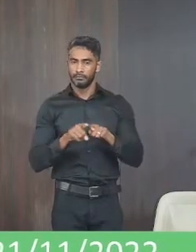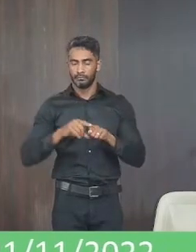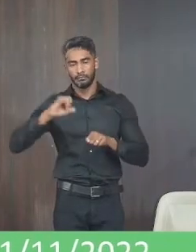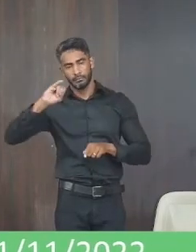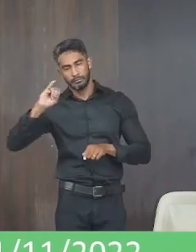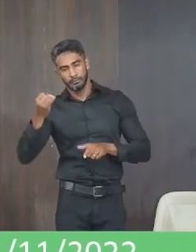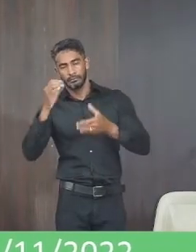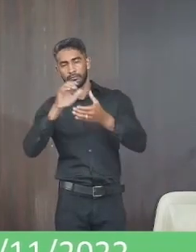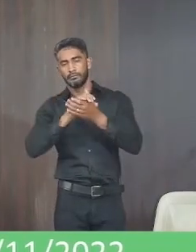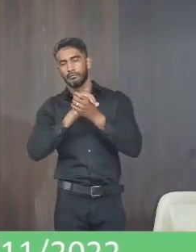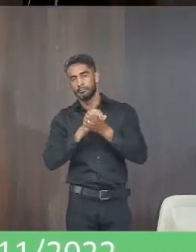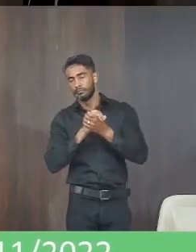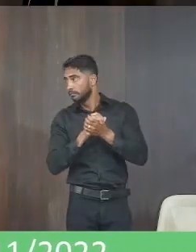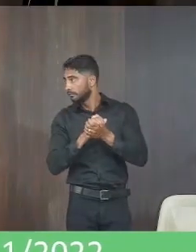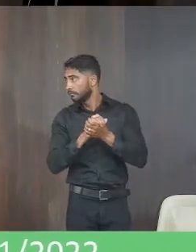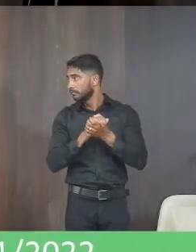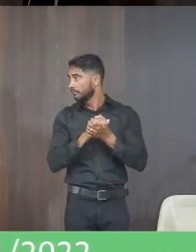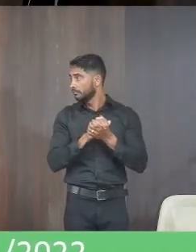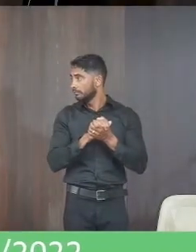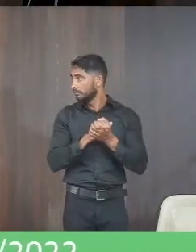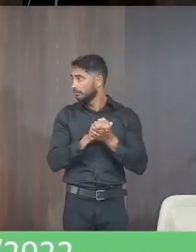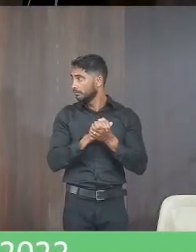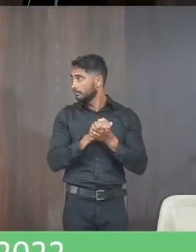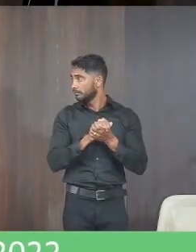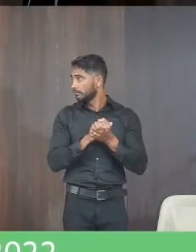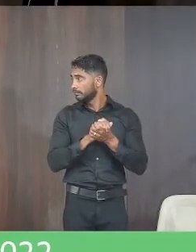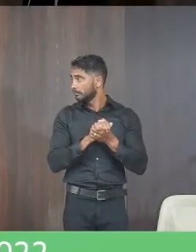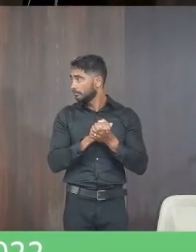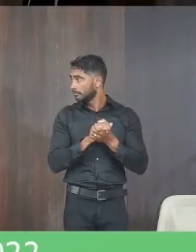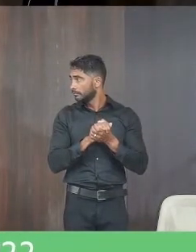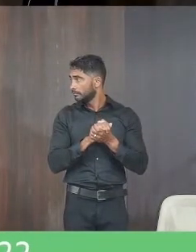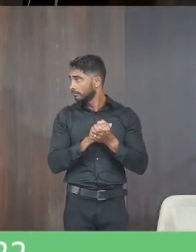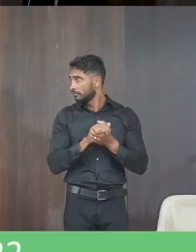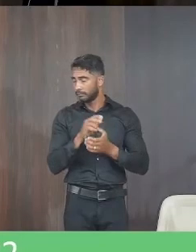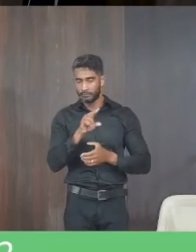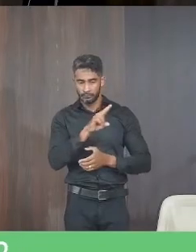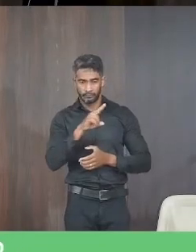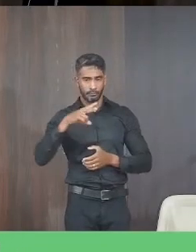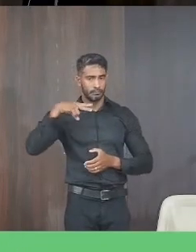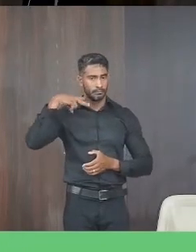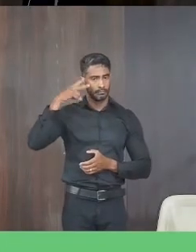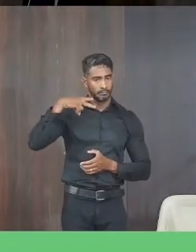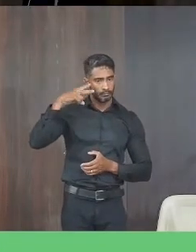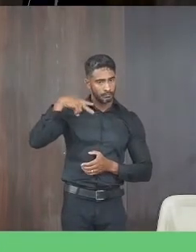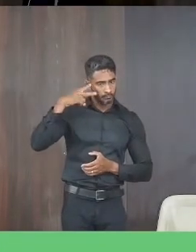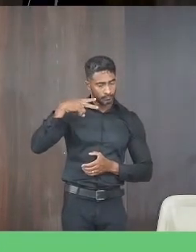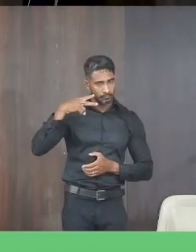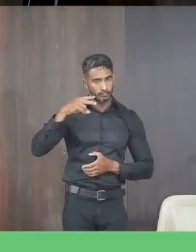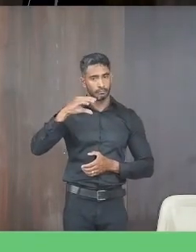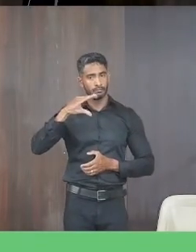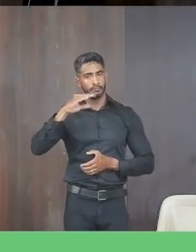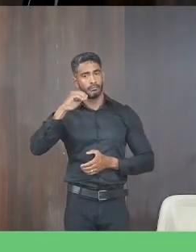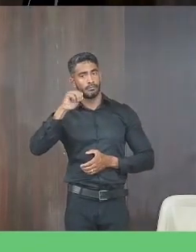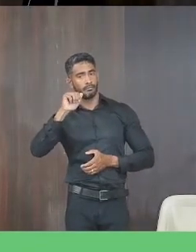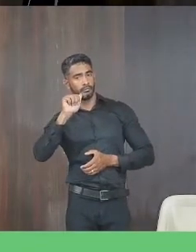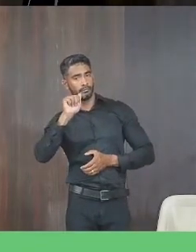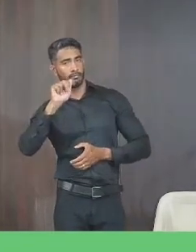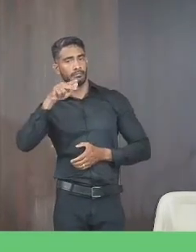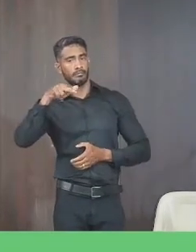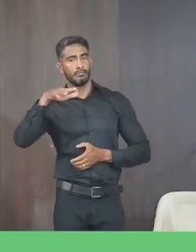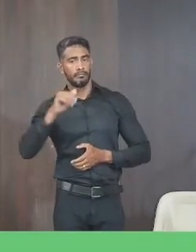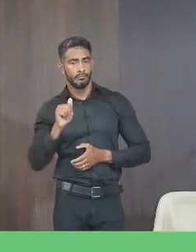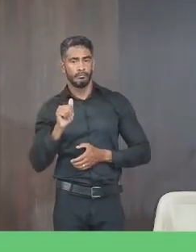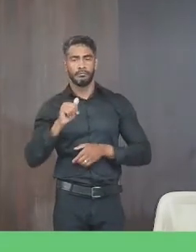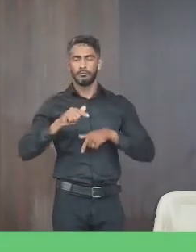para parabenizar a Alcotrag em nome da vereadora Carmelina pelo evento que fizeram ontem no dia da